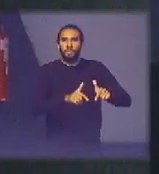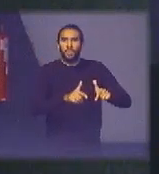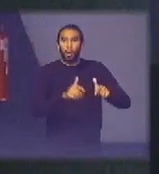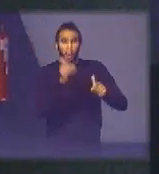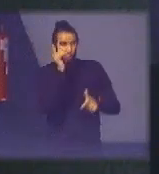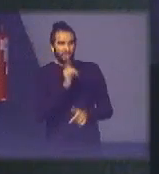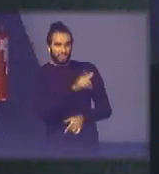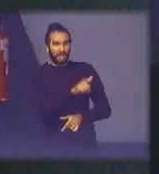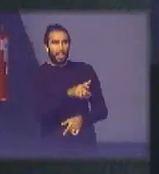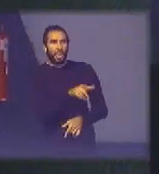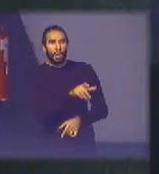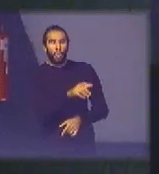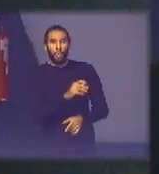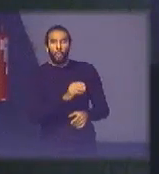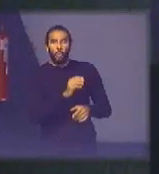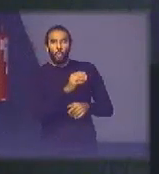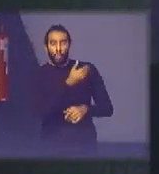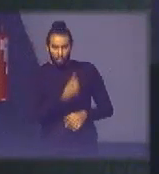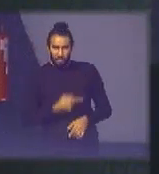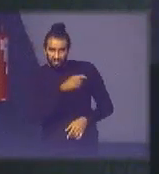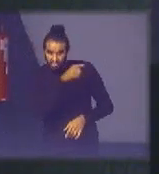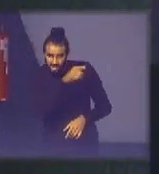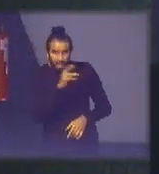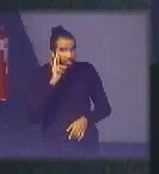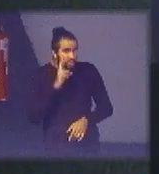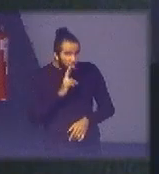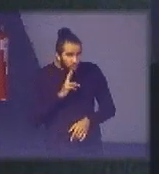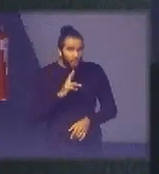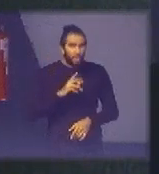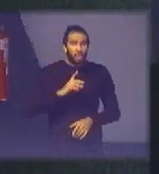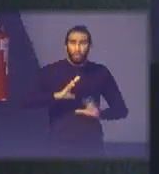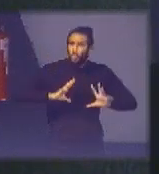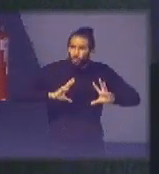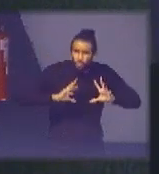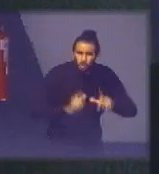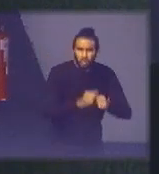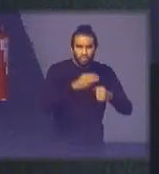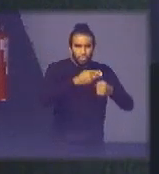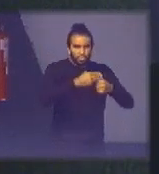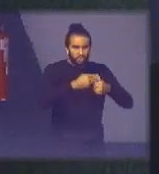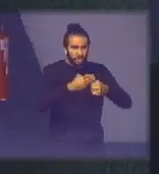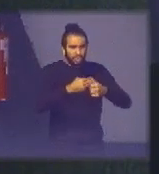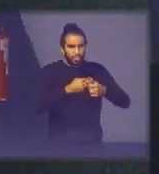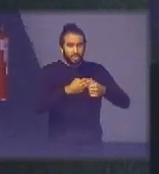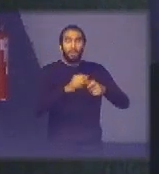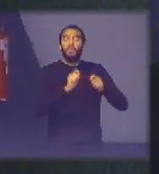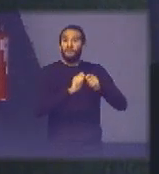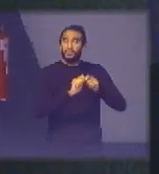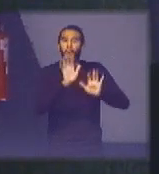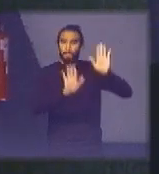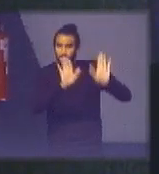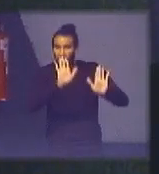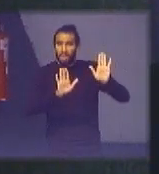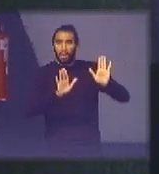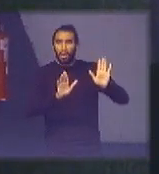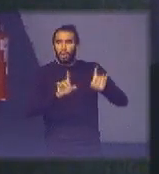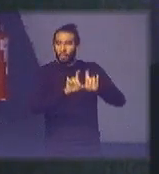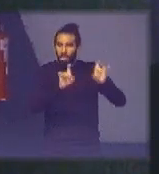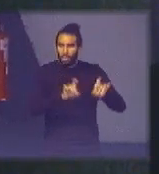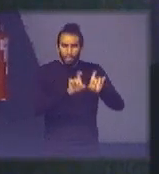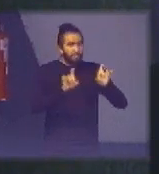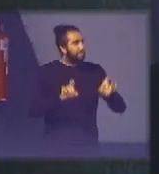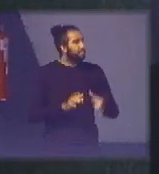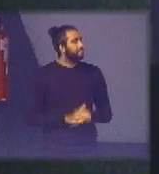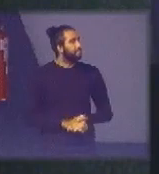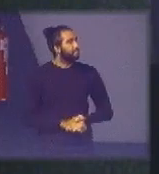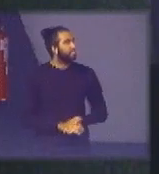sensibilizar o governo do Estado e teve uma política nos últimos três anos todos os municípios de Rondônia fazem pregão eletrônico aí a gente vê que